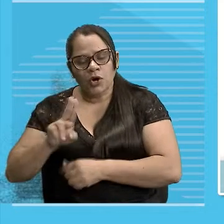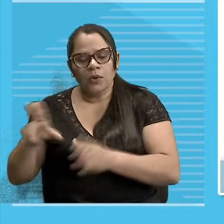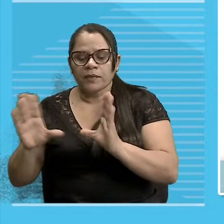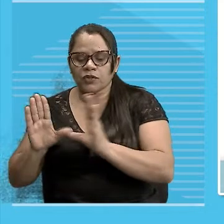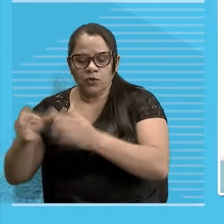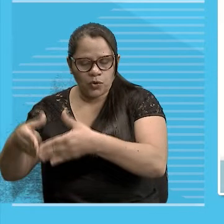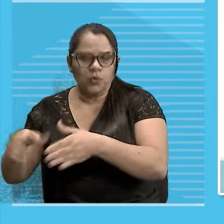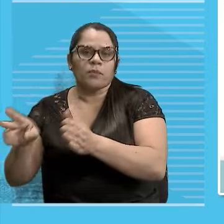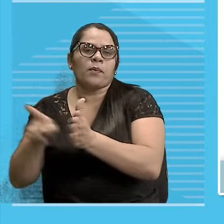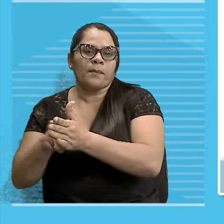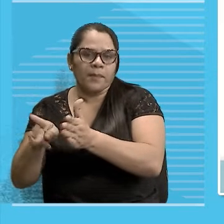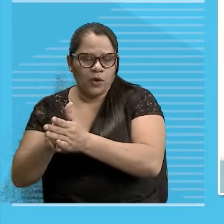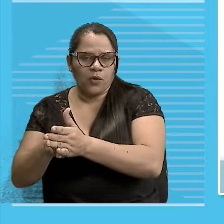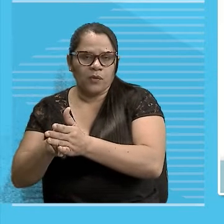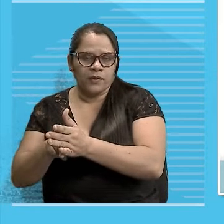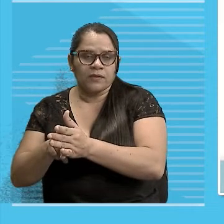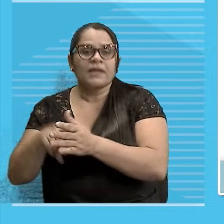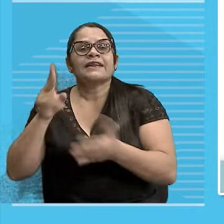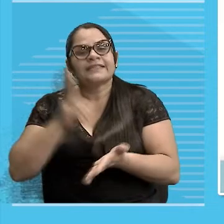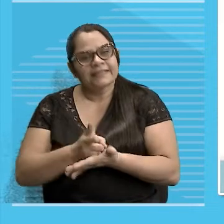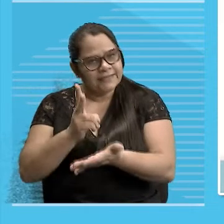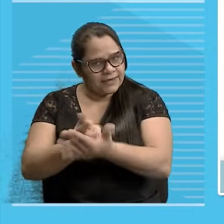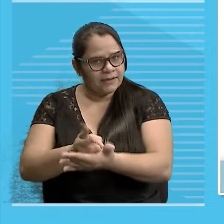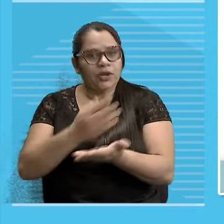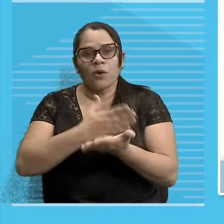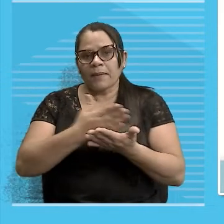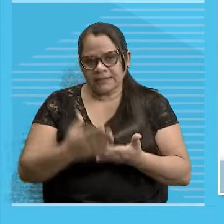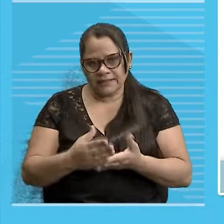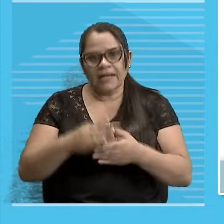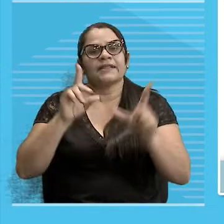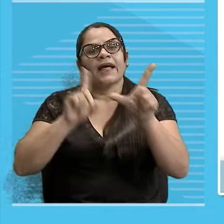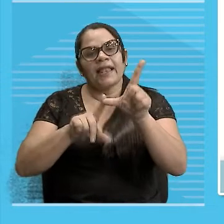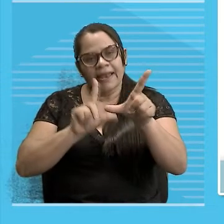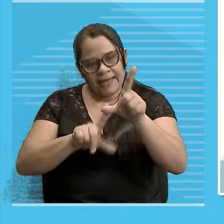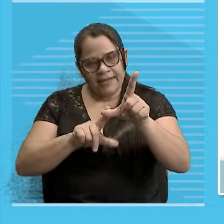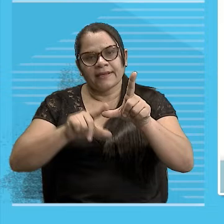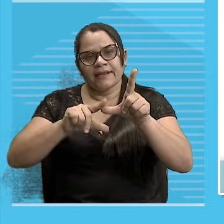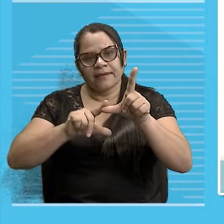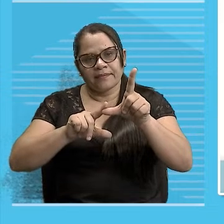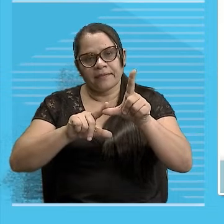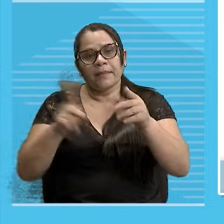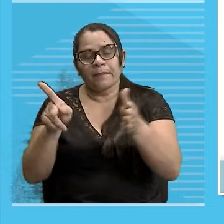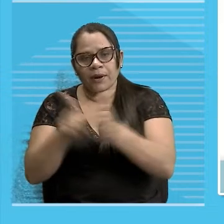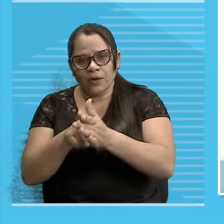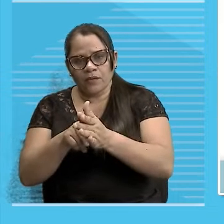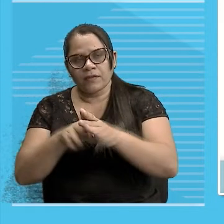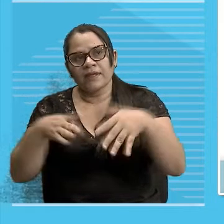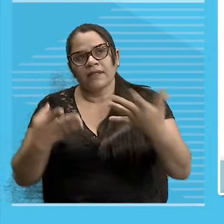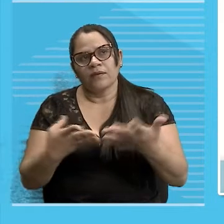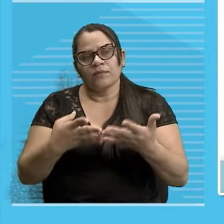sempre Grafado Com o inicial Maiúsculo Então cidade comum Teresina Substantivo próprio